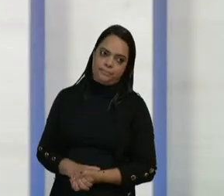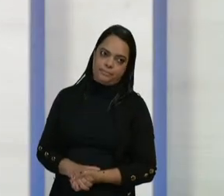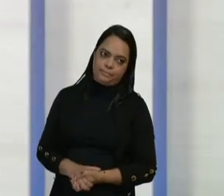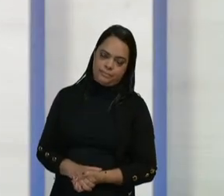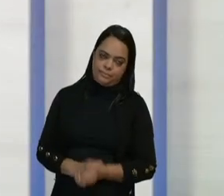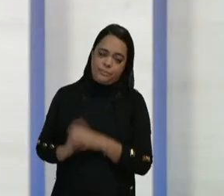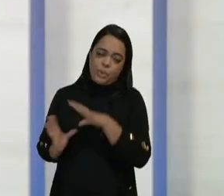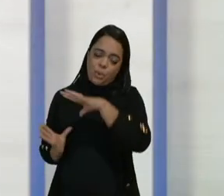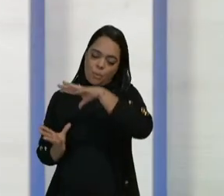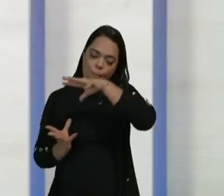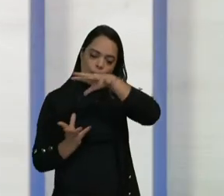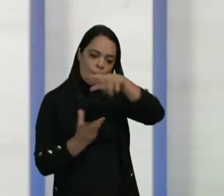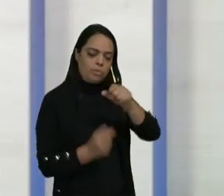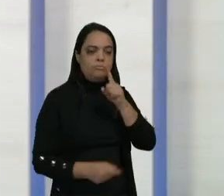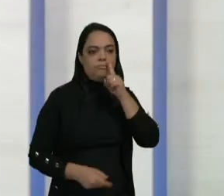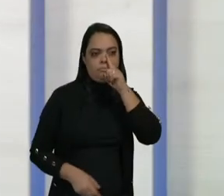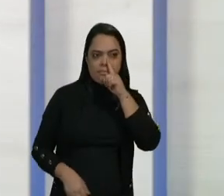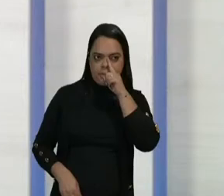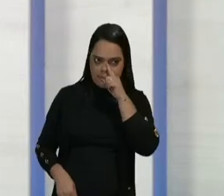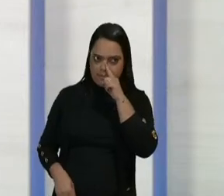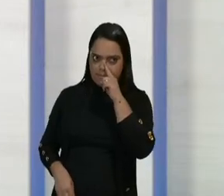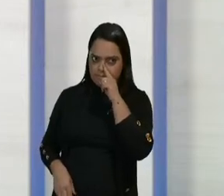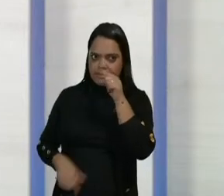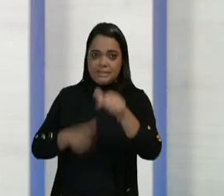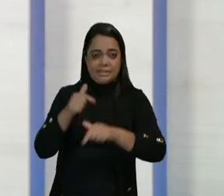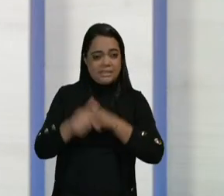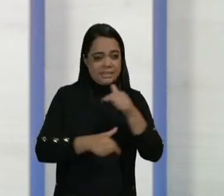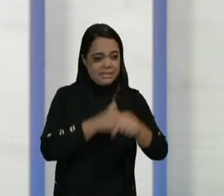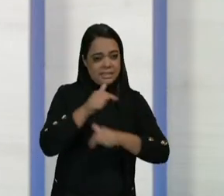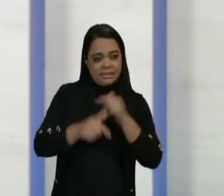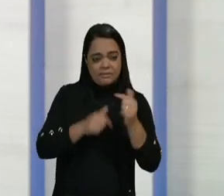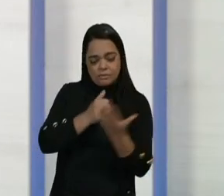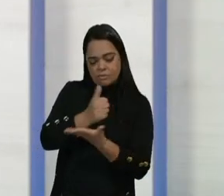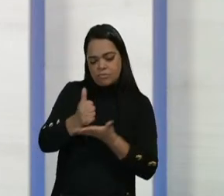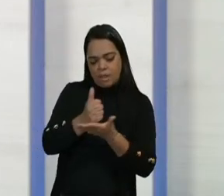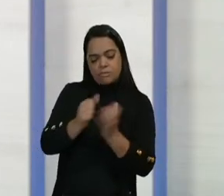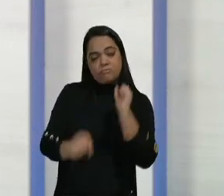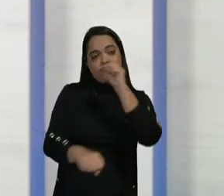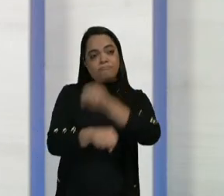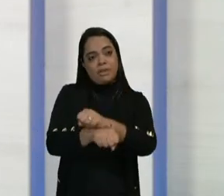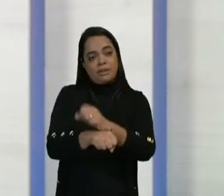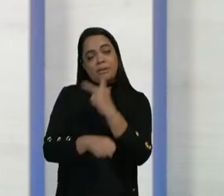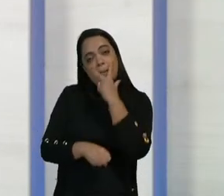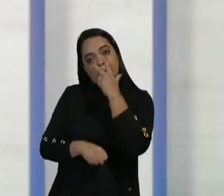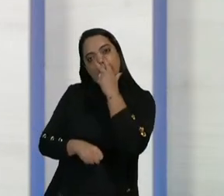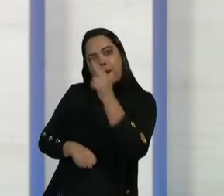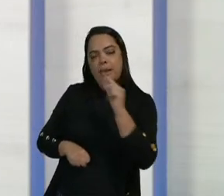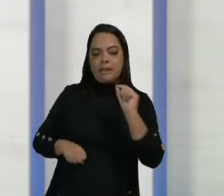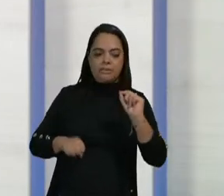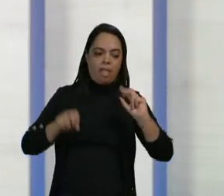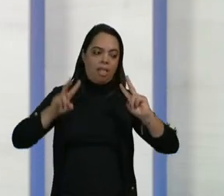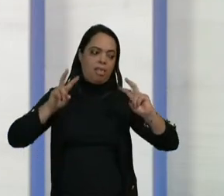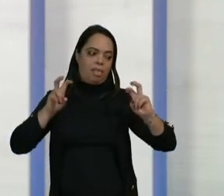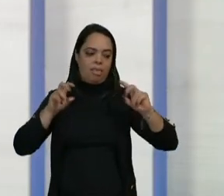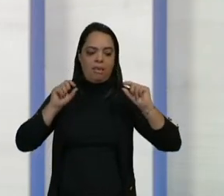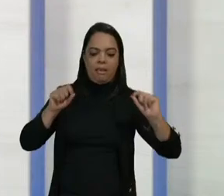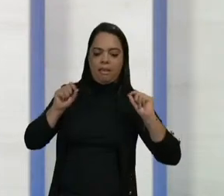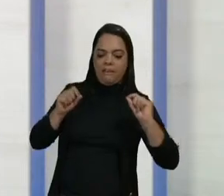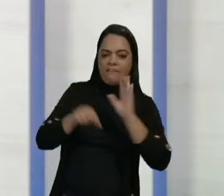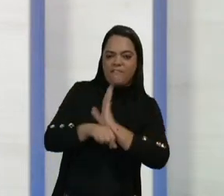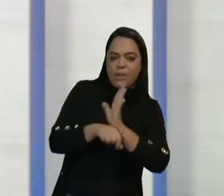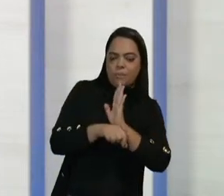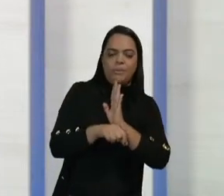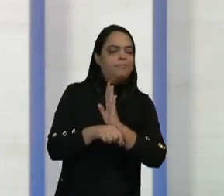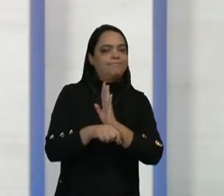O mundo é em perigo. Serviços essenciais paralisados. O que parece tema de ficção científica pode não